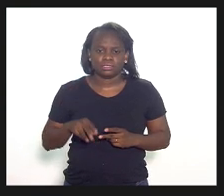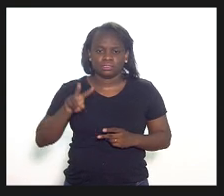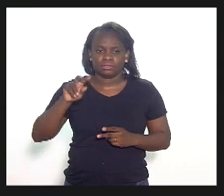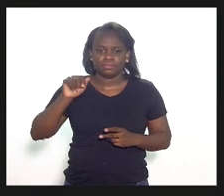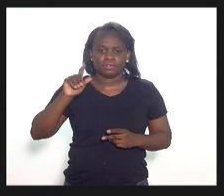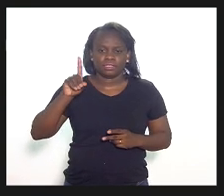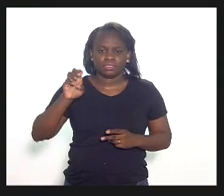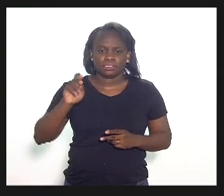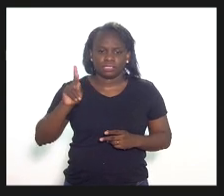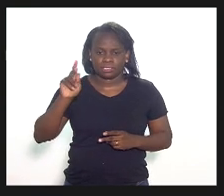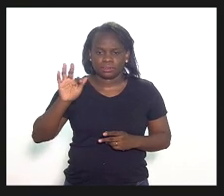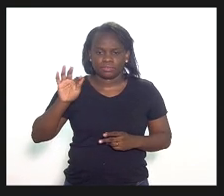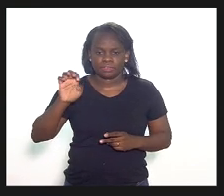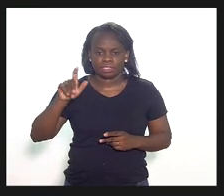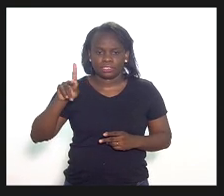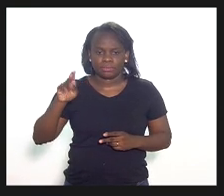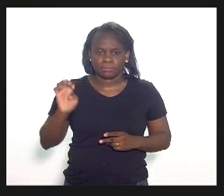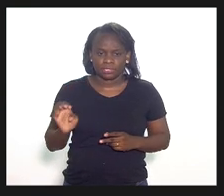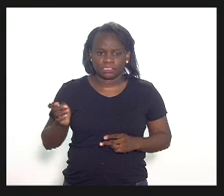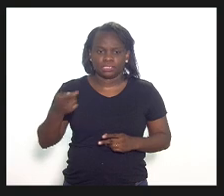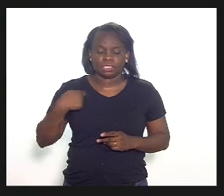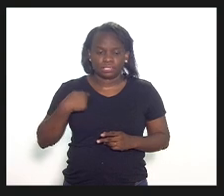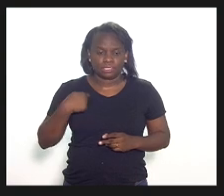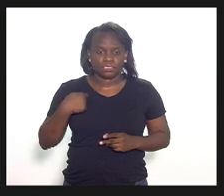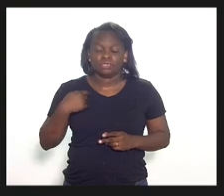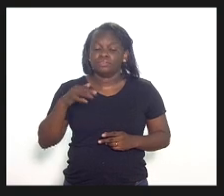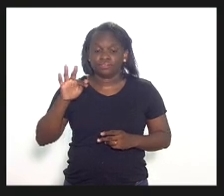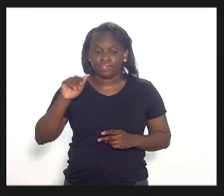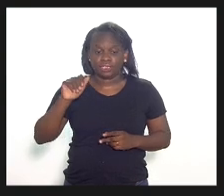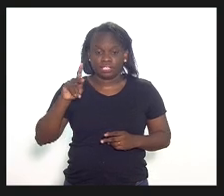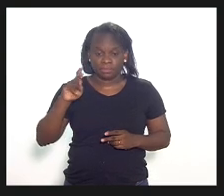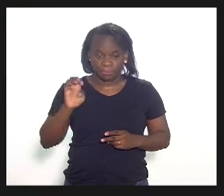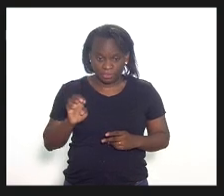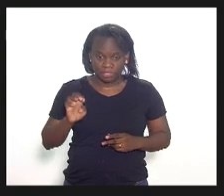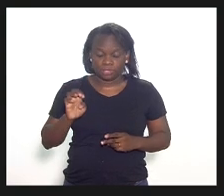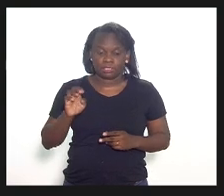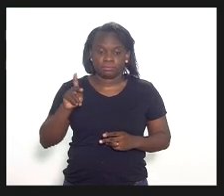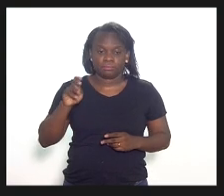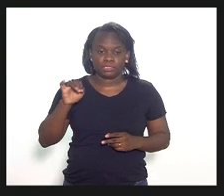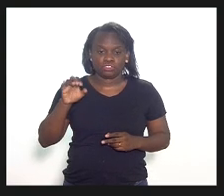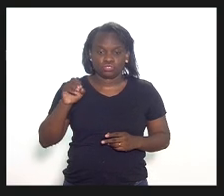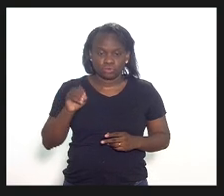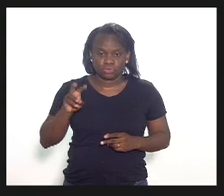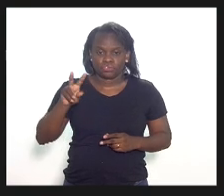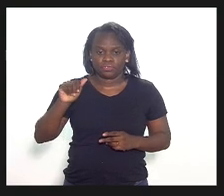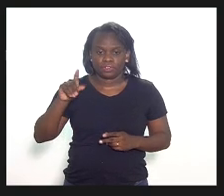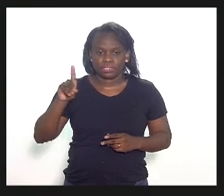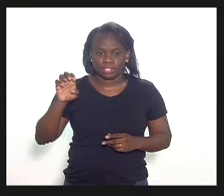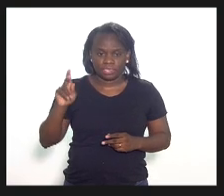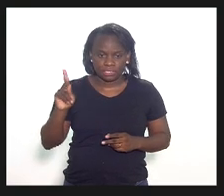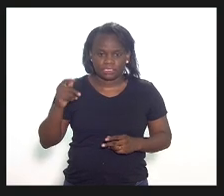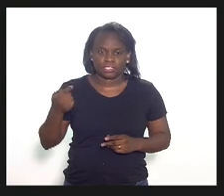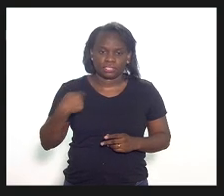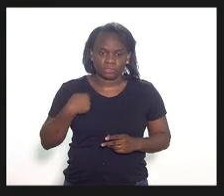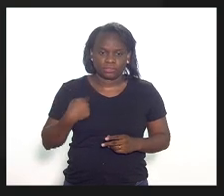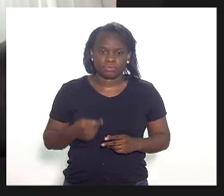Valdé Carneiro, Felipe Peixoto e eu. Não, Felipe Peixoto, é Eleomar Coelho, Felipe Peixoto, Valdé Carneiro e eu.